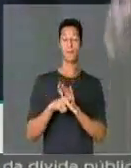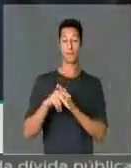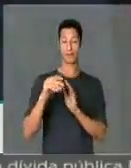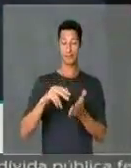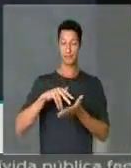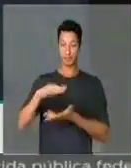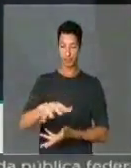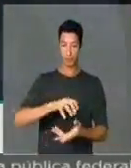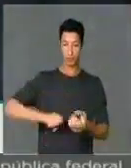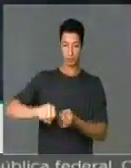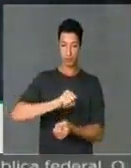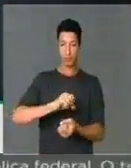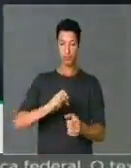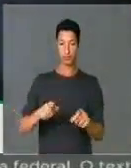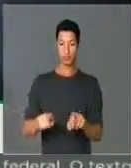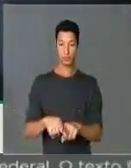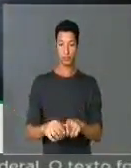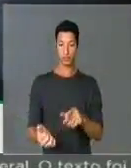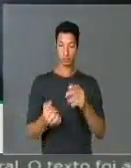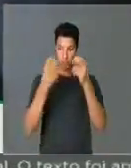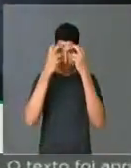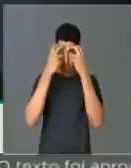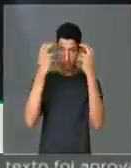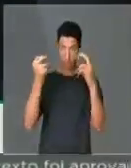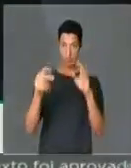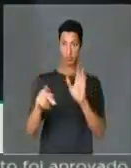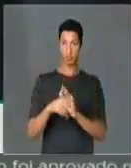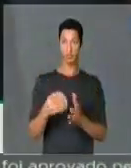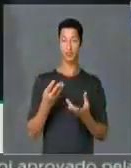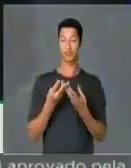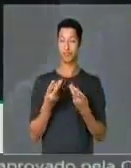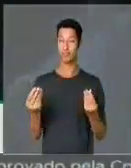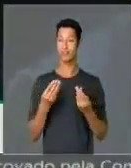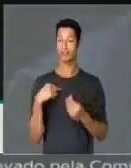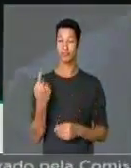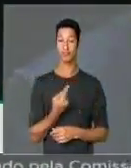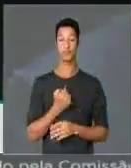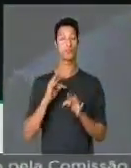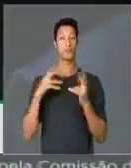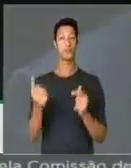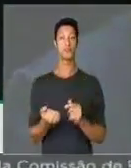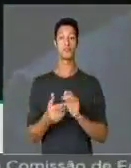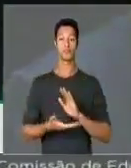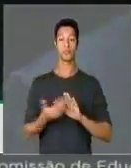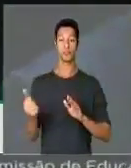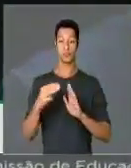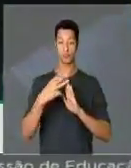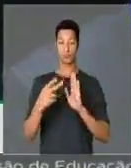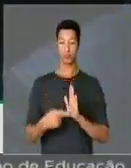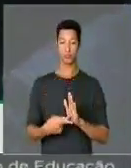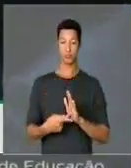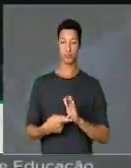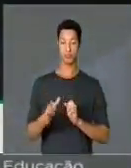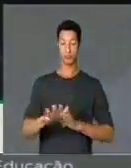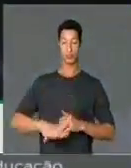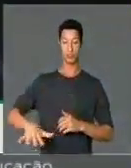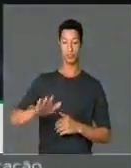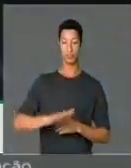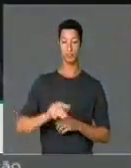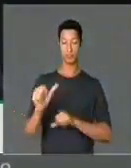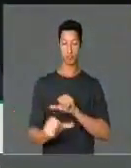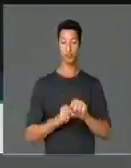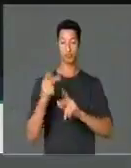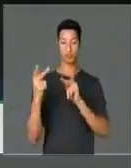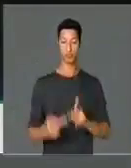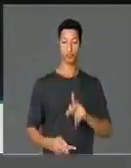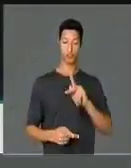sustentabilidade, da inteligência e da sensibilidade. Tudo que sai como medida provisória, em geral, vira um